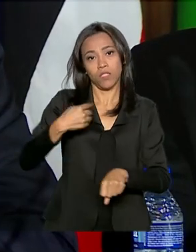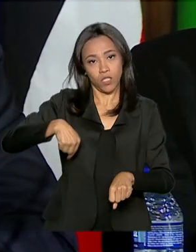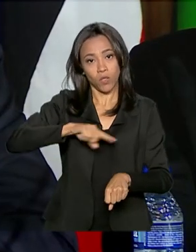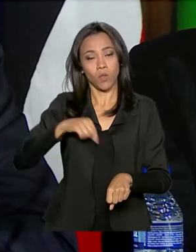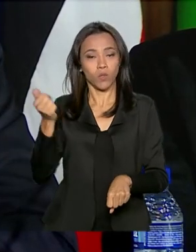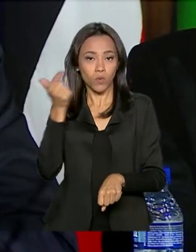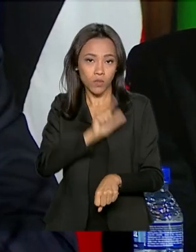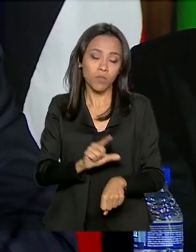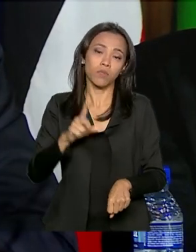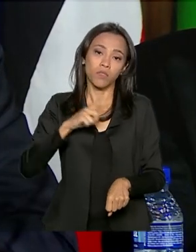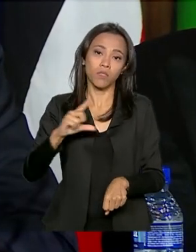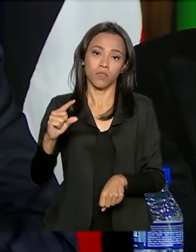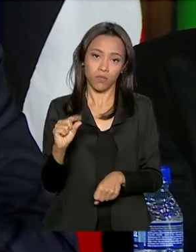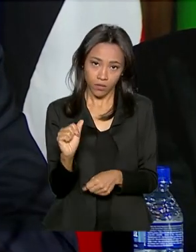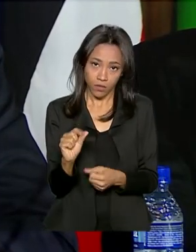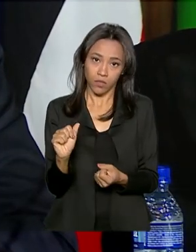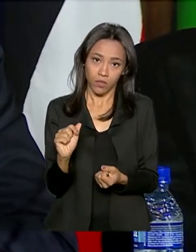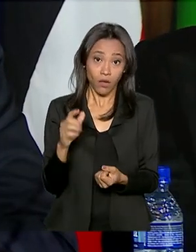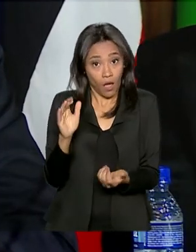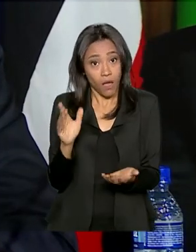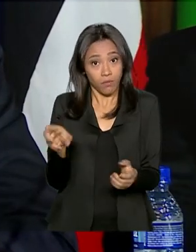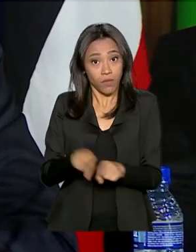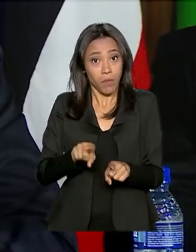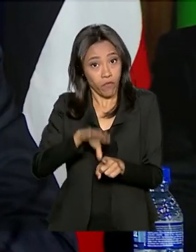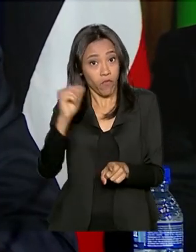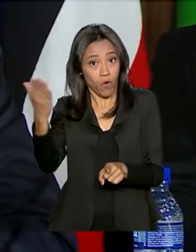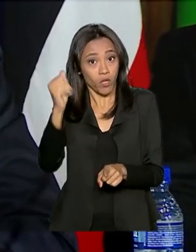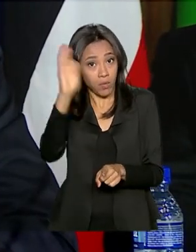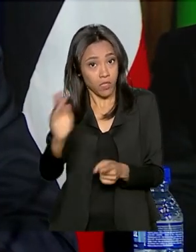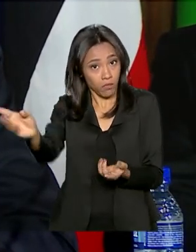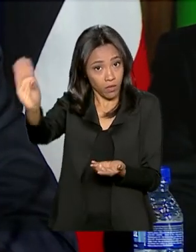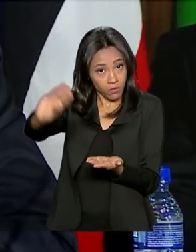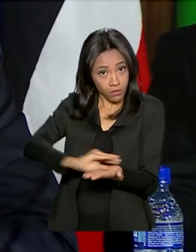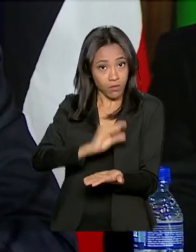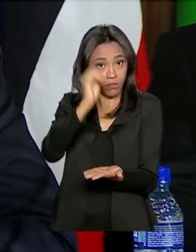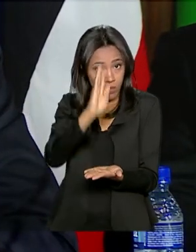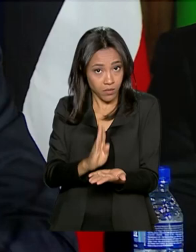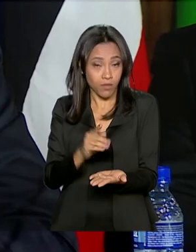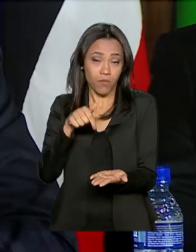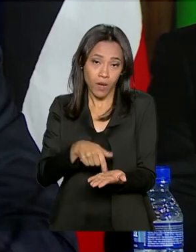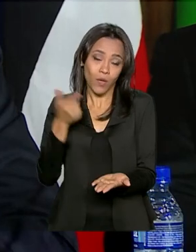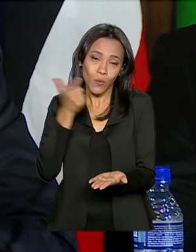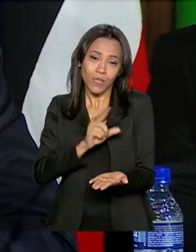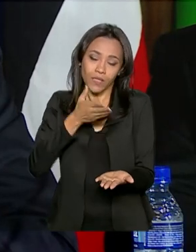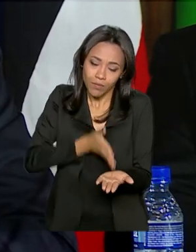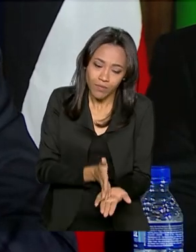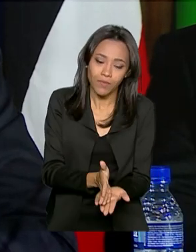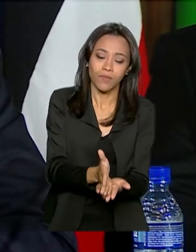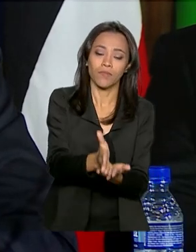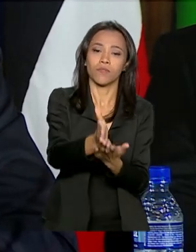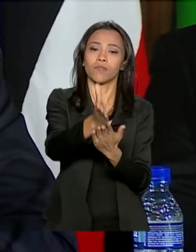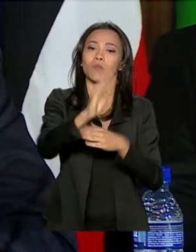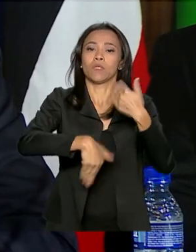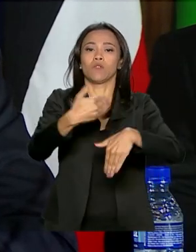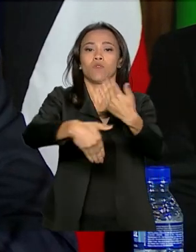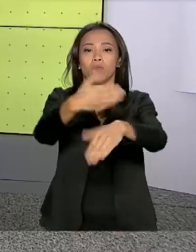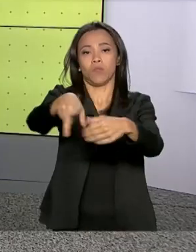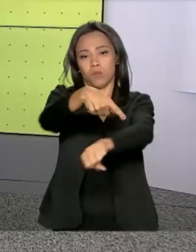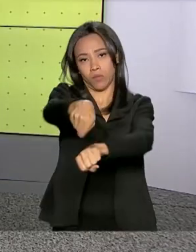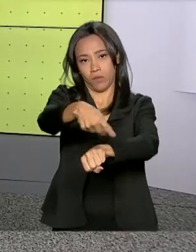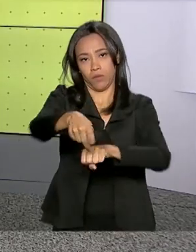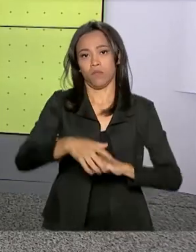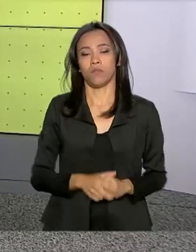recursos até de fora do Brasil para colocarmos, então, o Brasil no rumo do verdadeiro desenvolvimento.